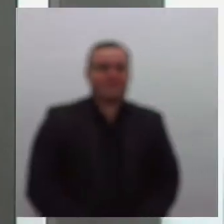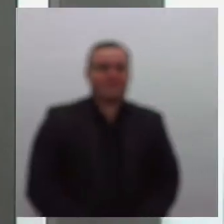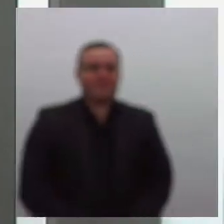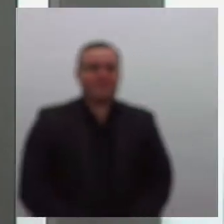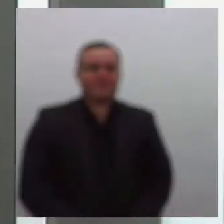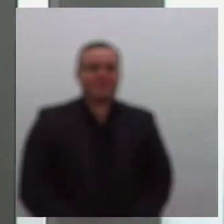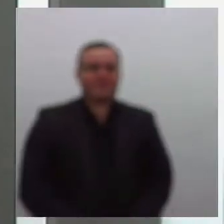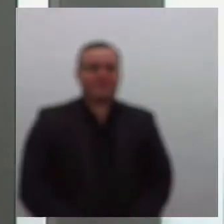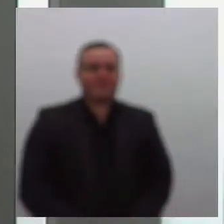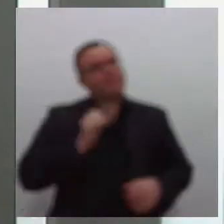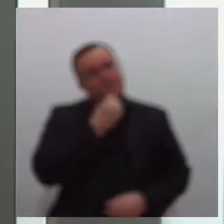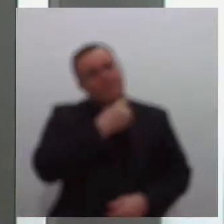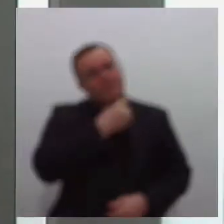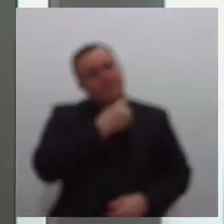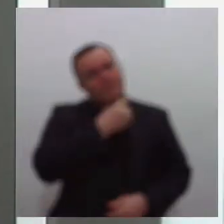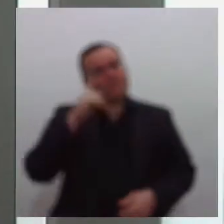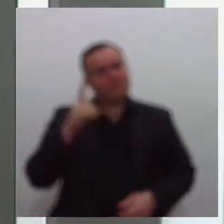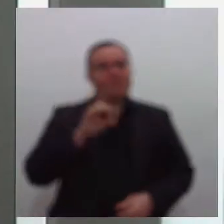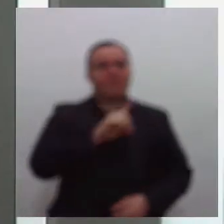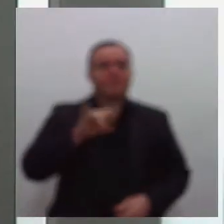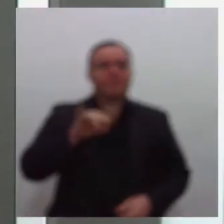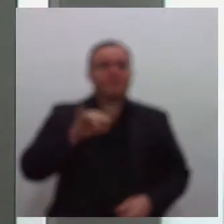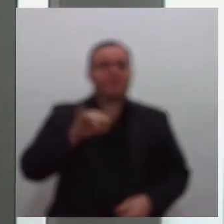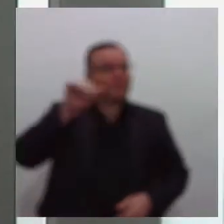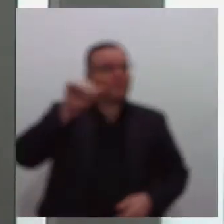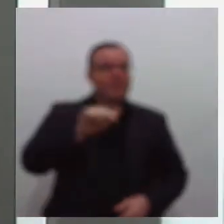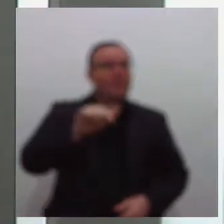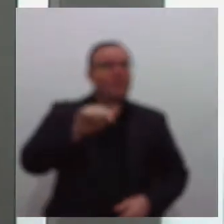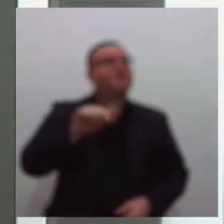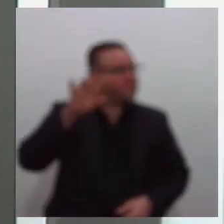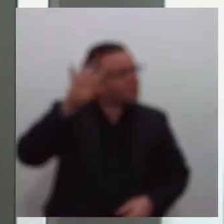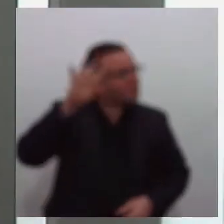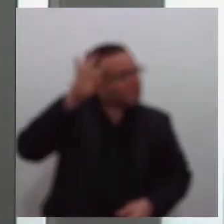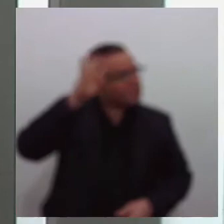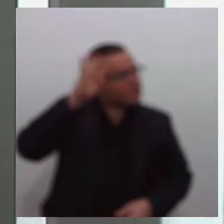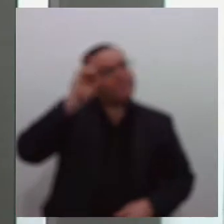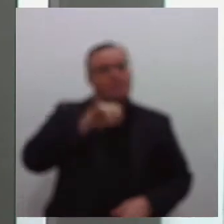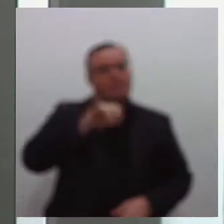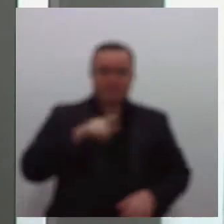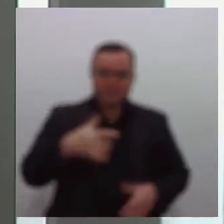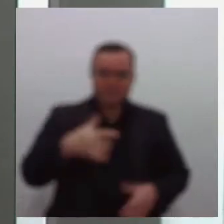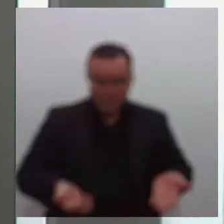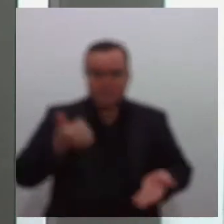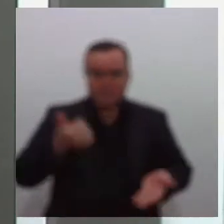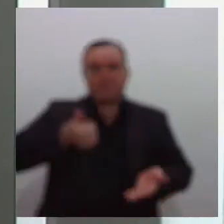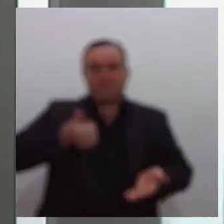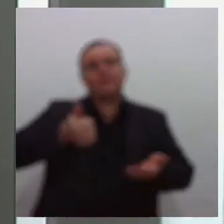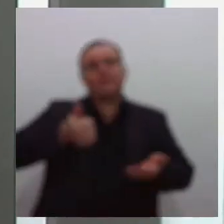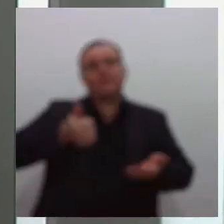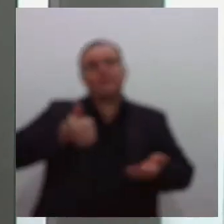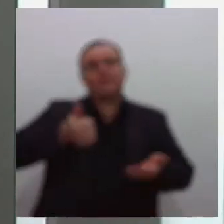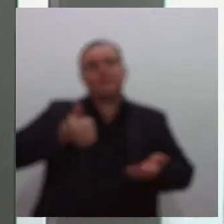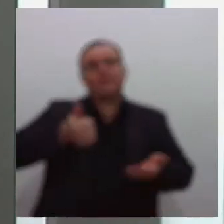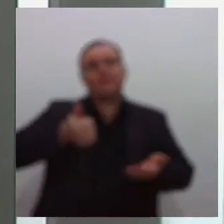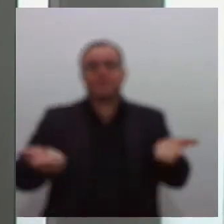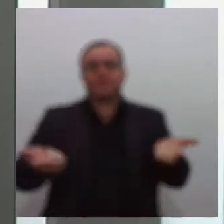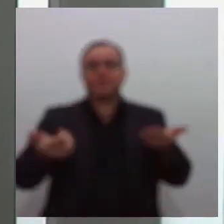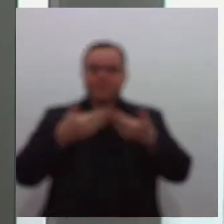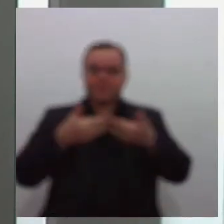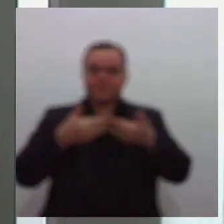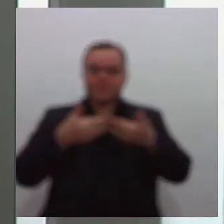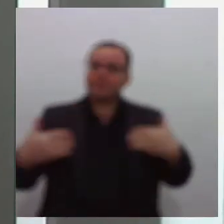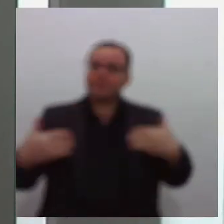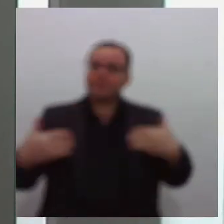Olá, bom dia! Quarta-feira, 7 de julho de 2021, Jornal da Lese 1ª edição está no ar e nesta edição você vai ver.